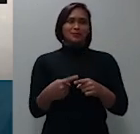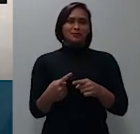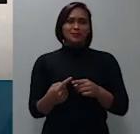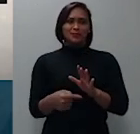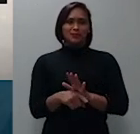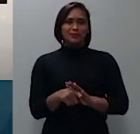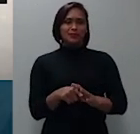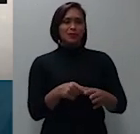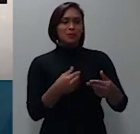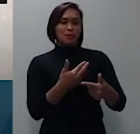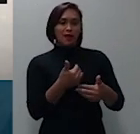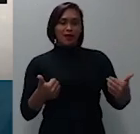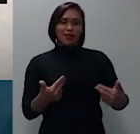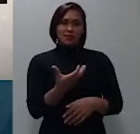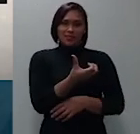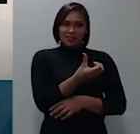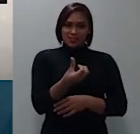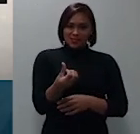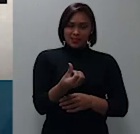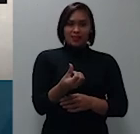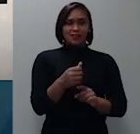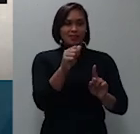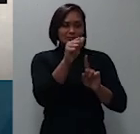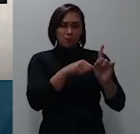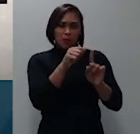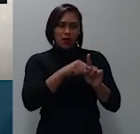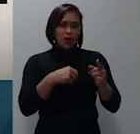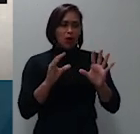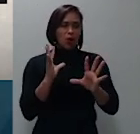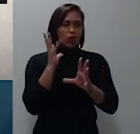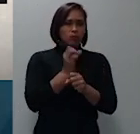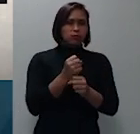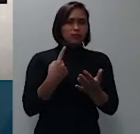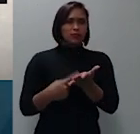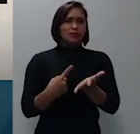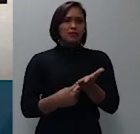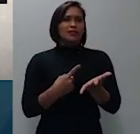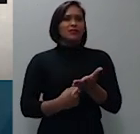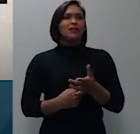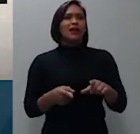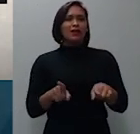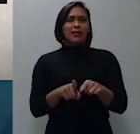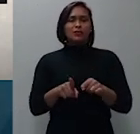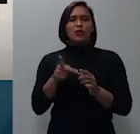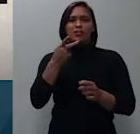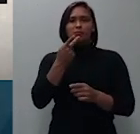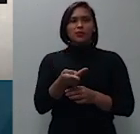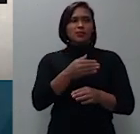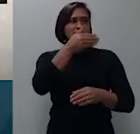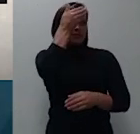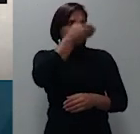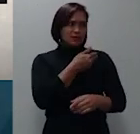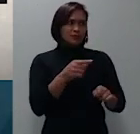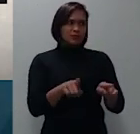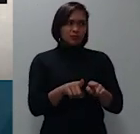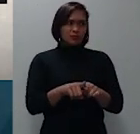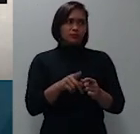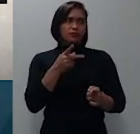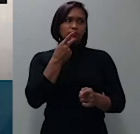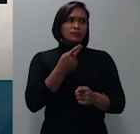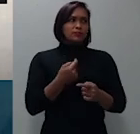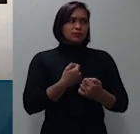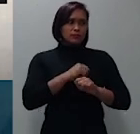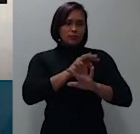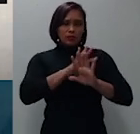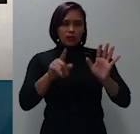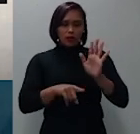para concluir negociação com o Banco do Bradesco fato que ele alega admitido implicitamente pela instituição